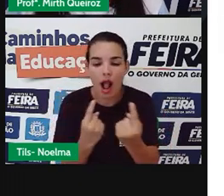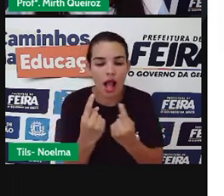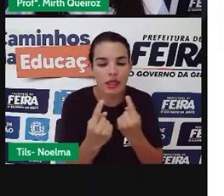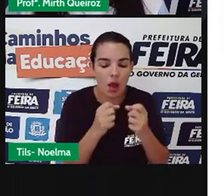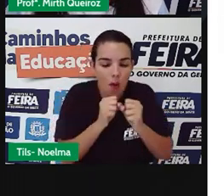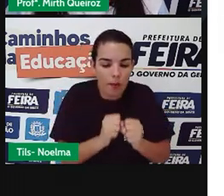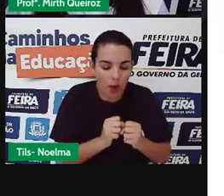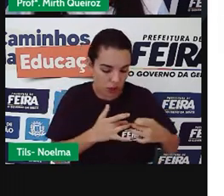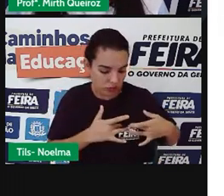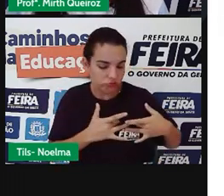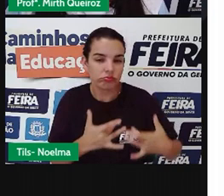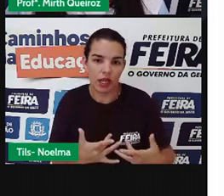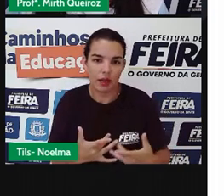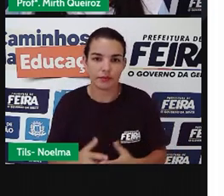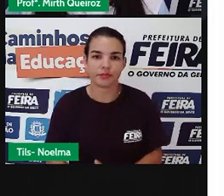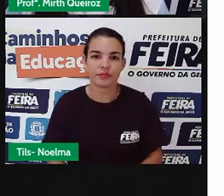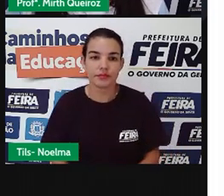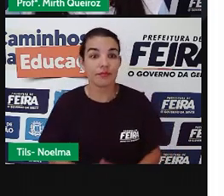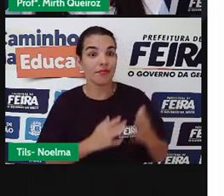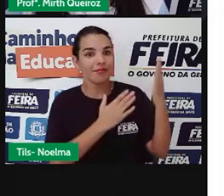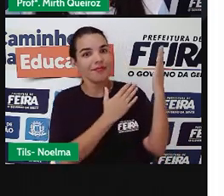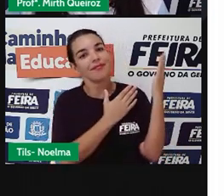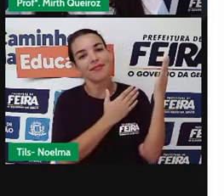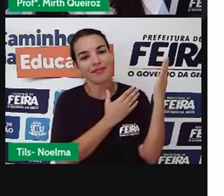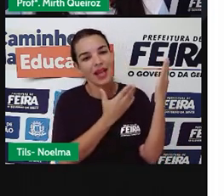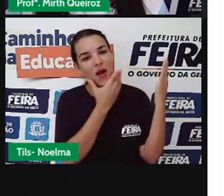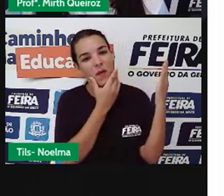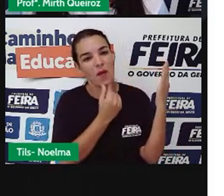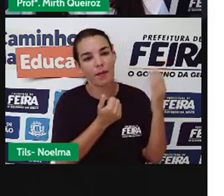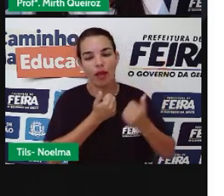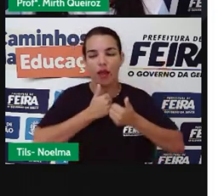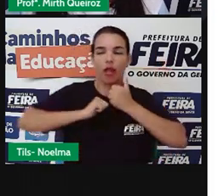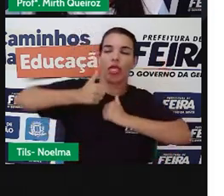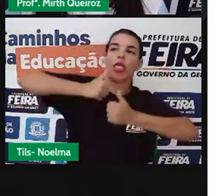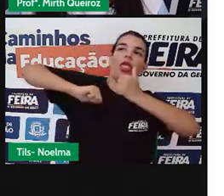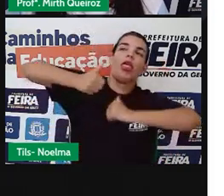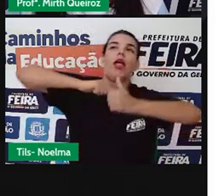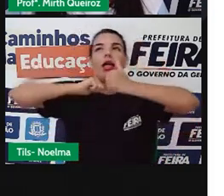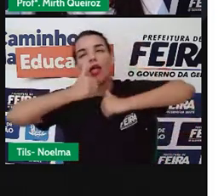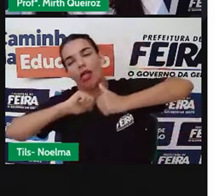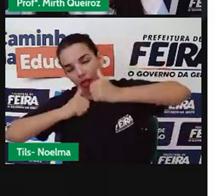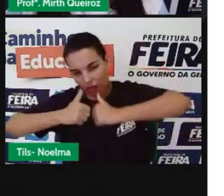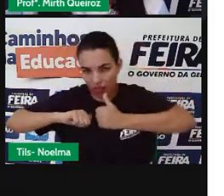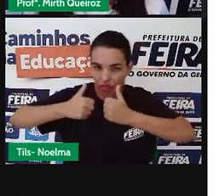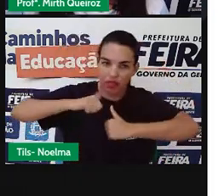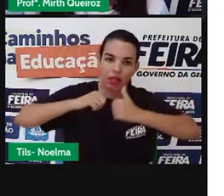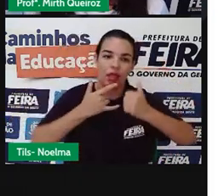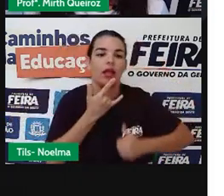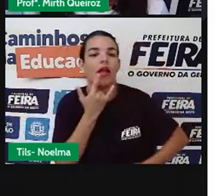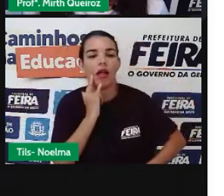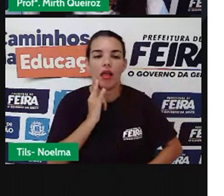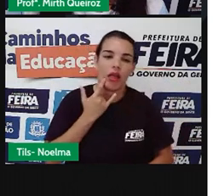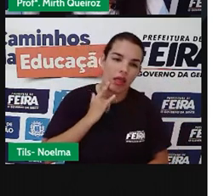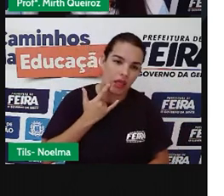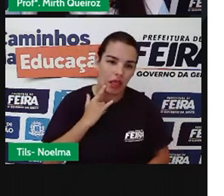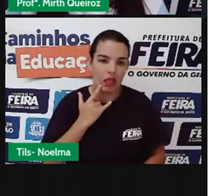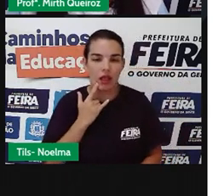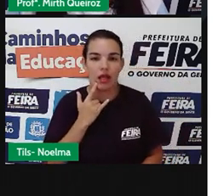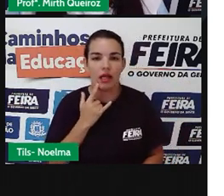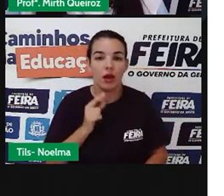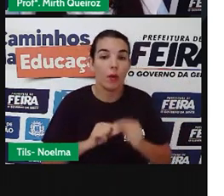história. O bêbado. O bêbado representa a ignorância e as pessoas que tentam fugir da realidade